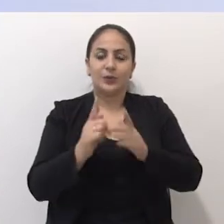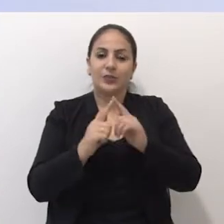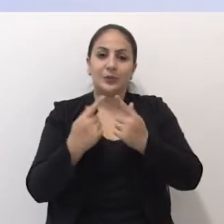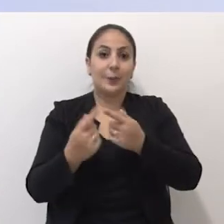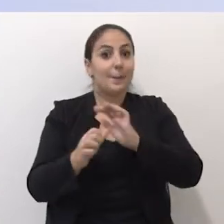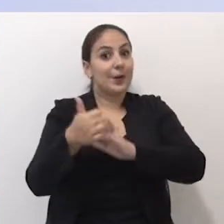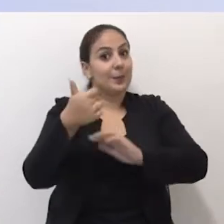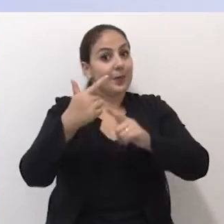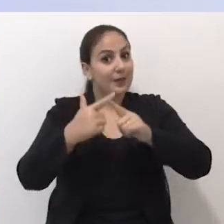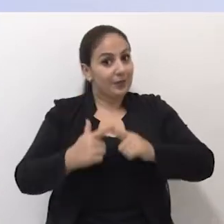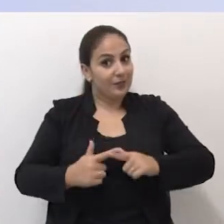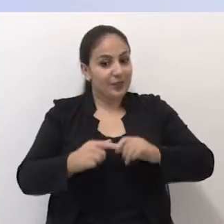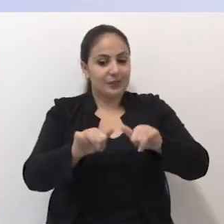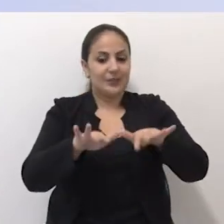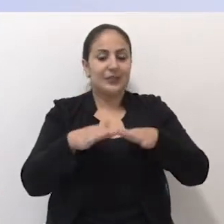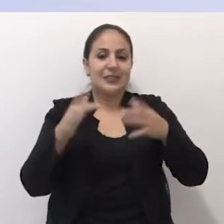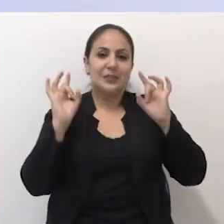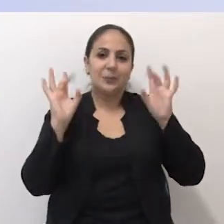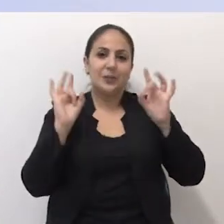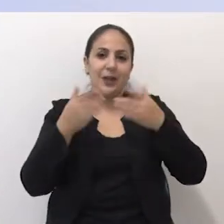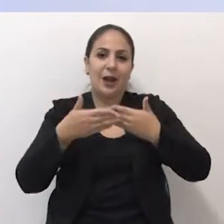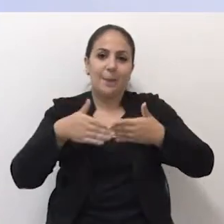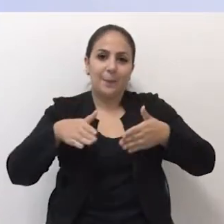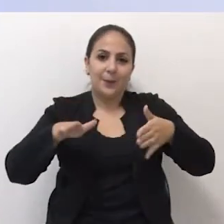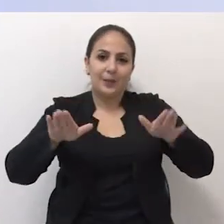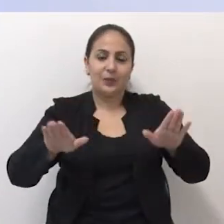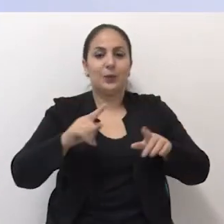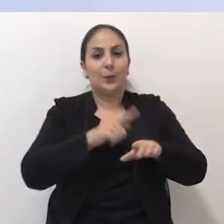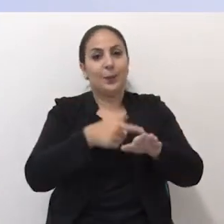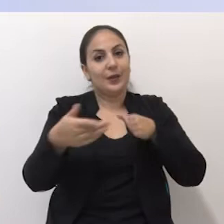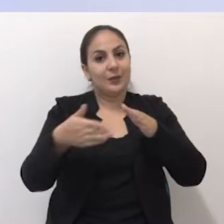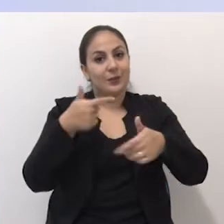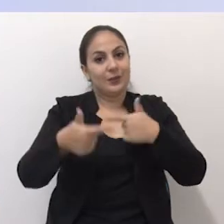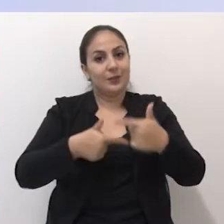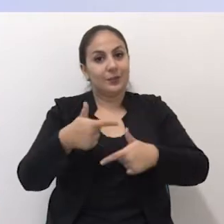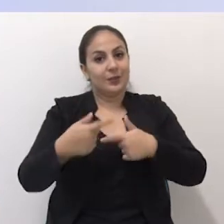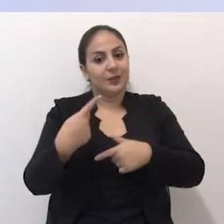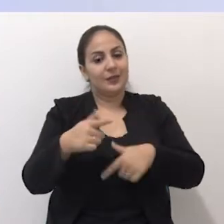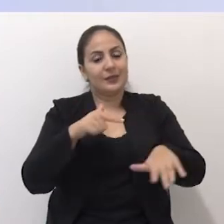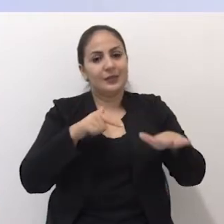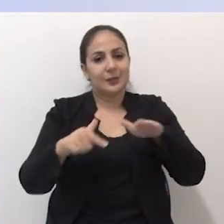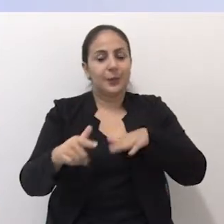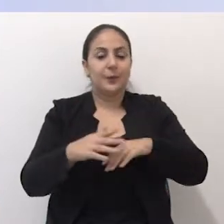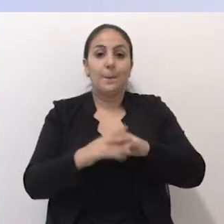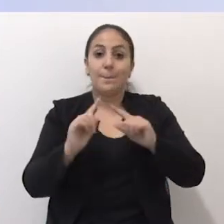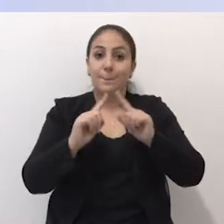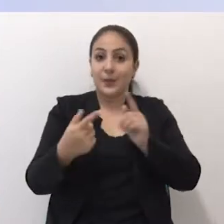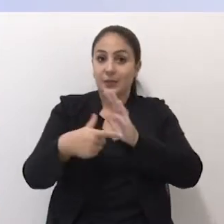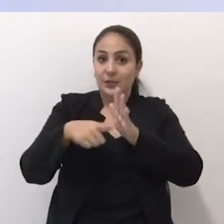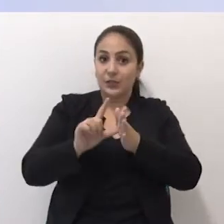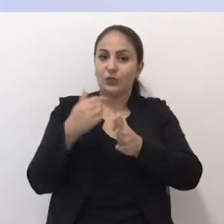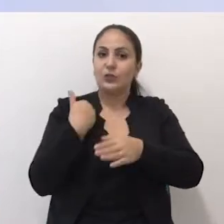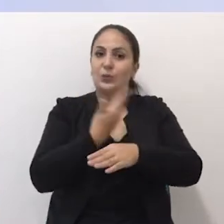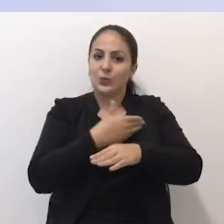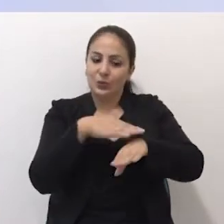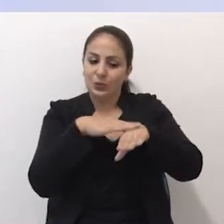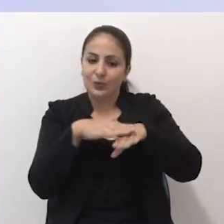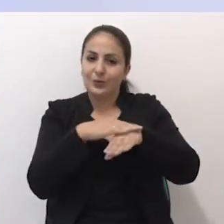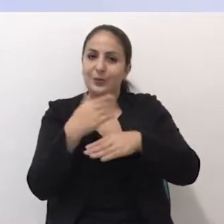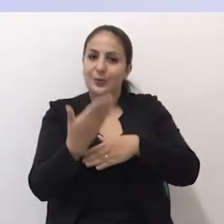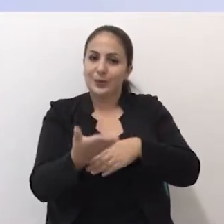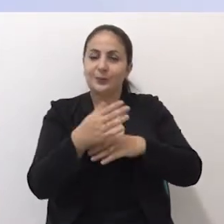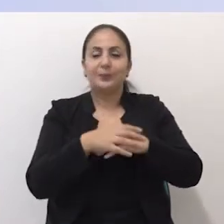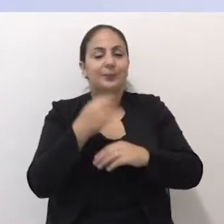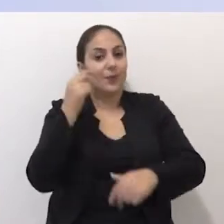vez em uma sessão especial de abertura do período ordinário nesta semana. Mas antes disso, nós conversamos com ele.